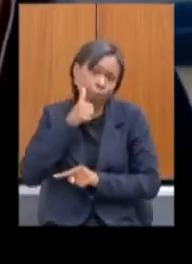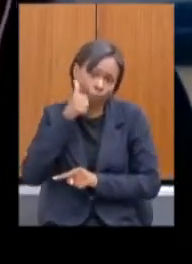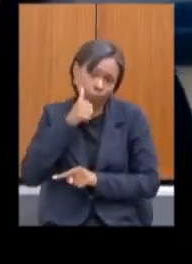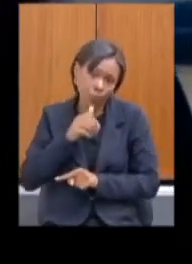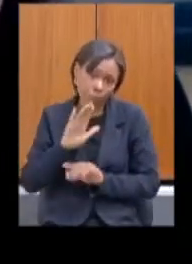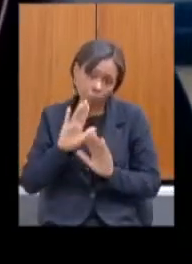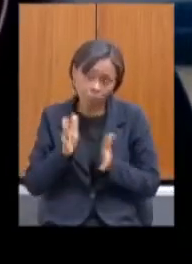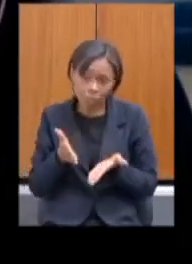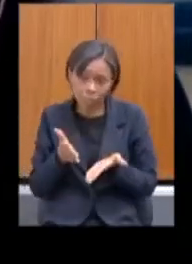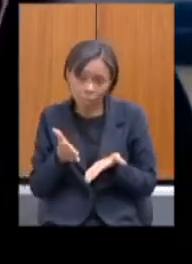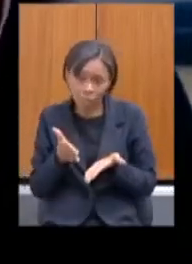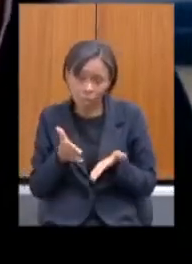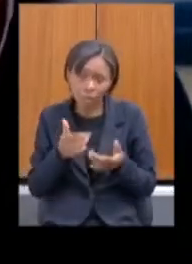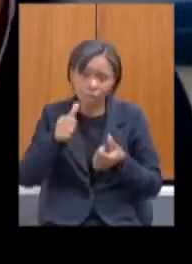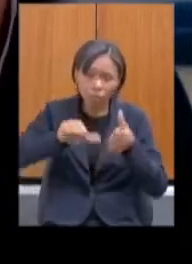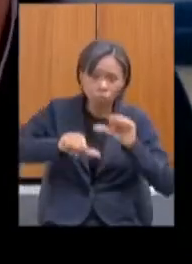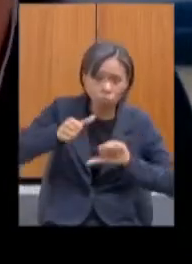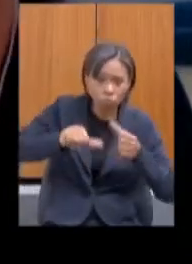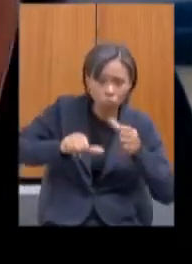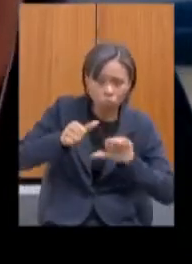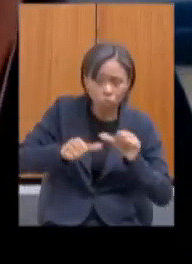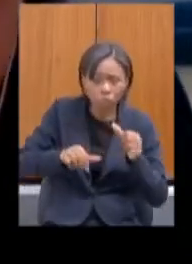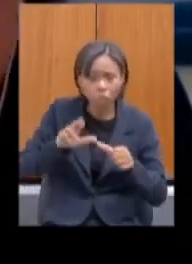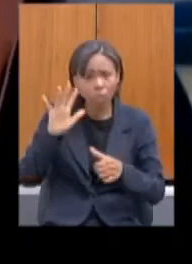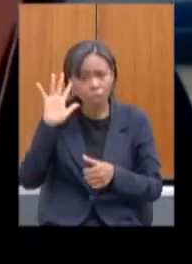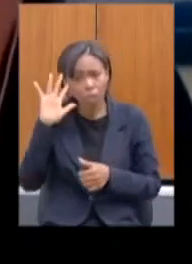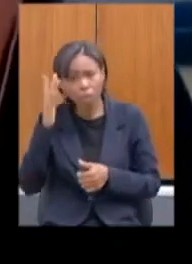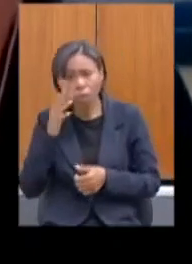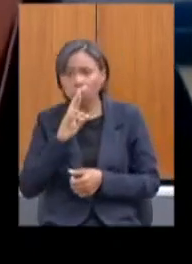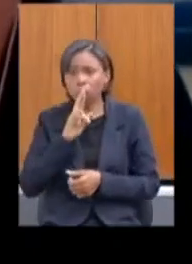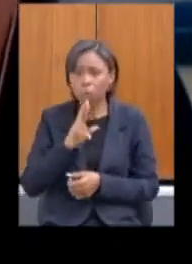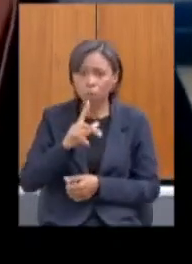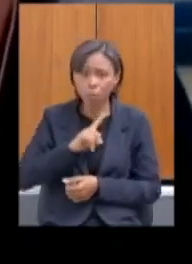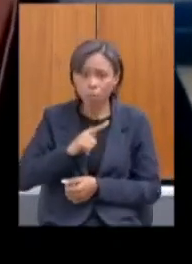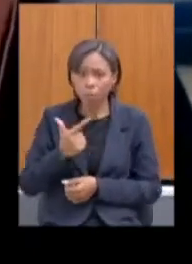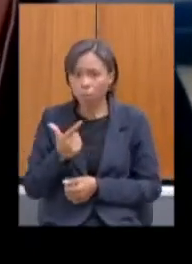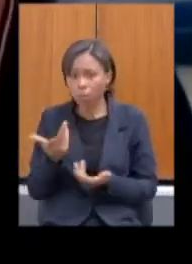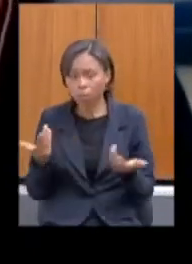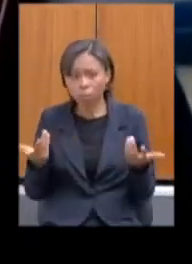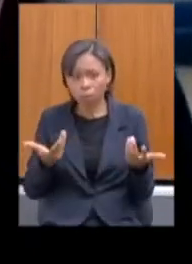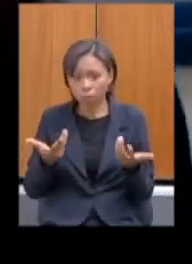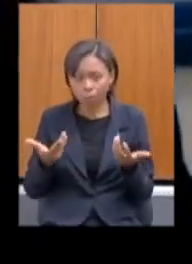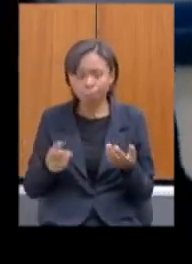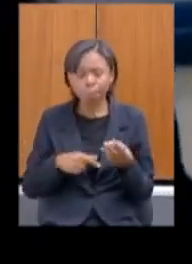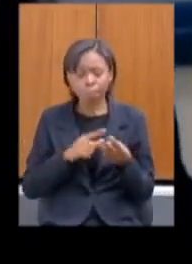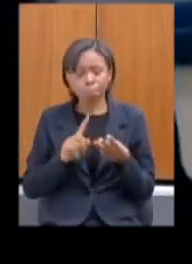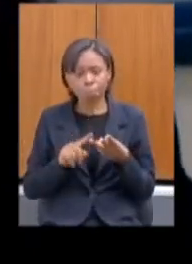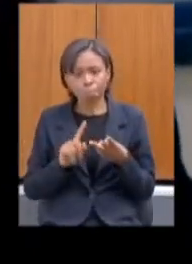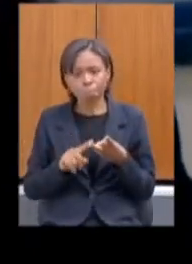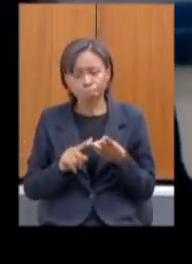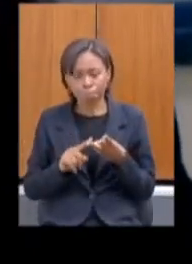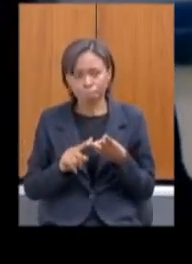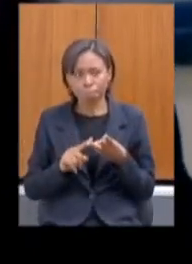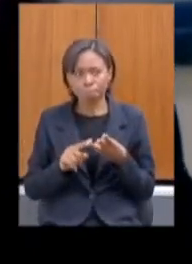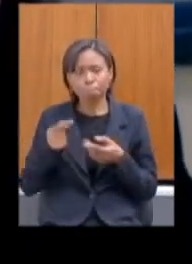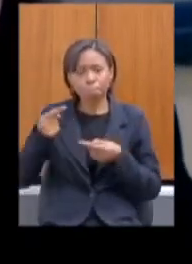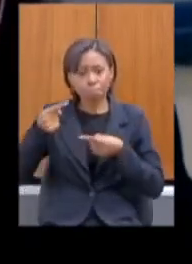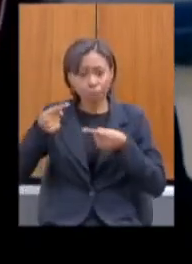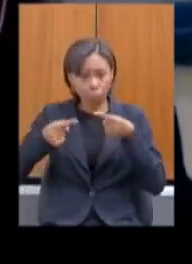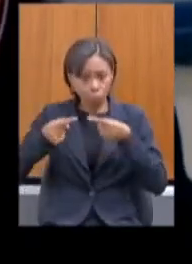retorno, se houve uma análise, se há alguma possibilidade. pensando na política de crianças e adolescentes,